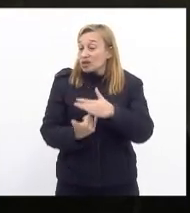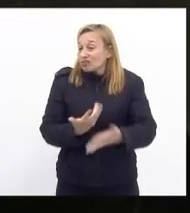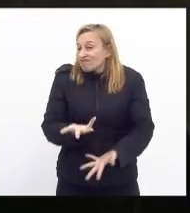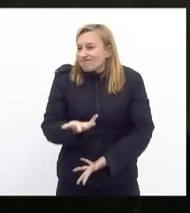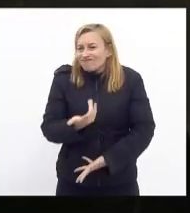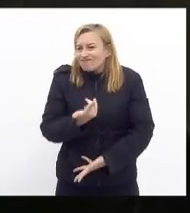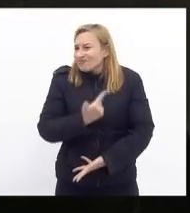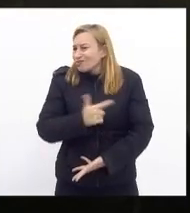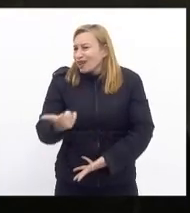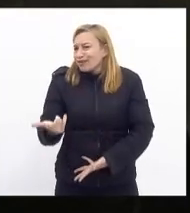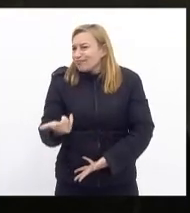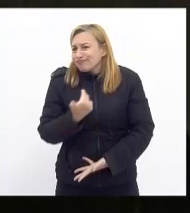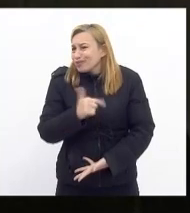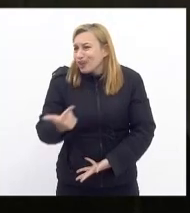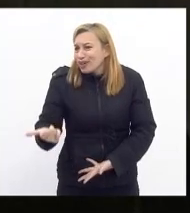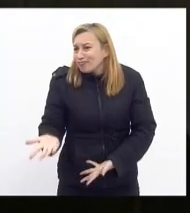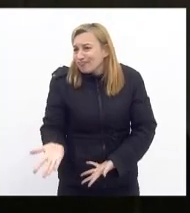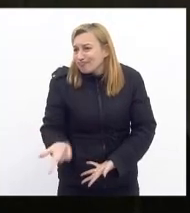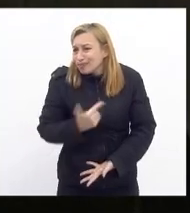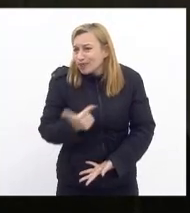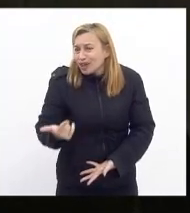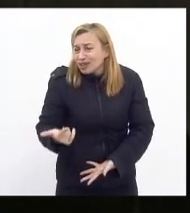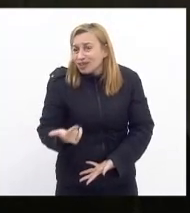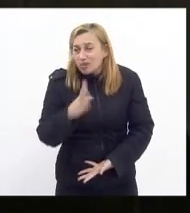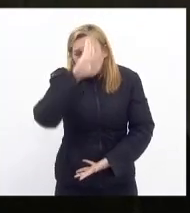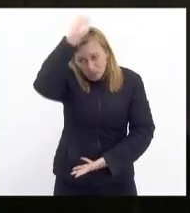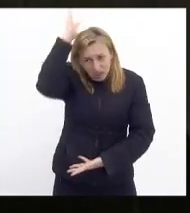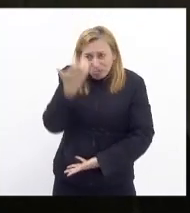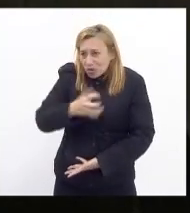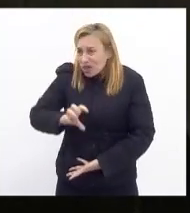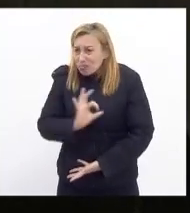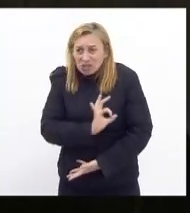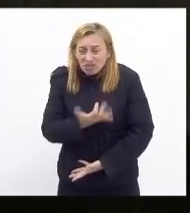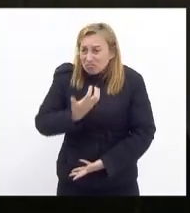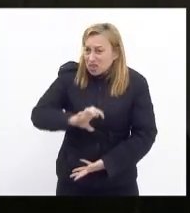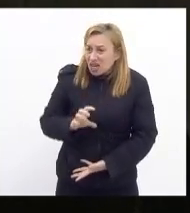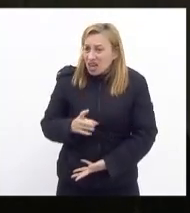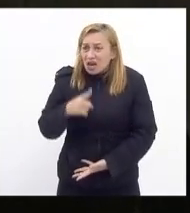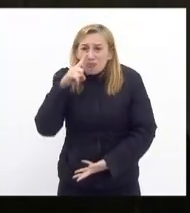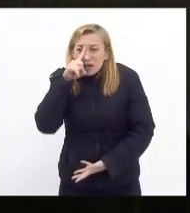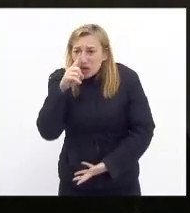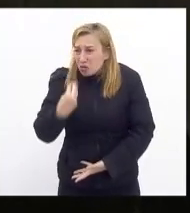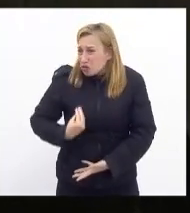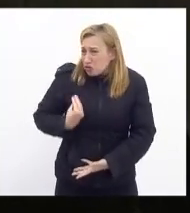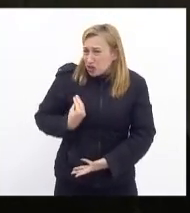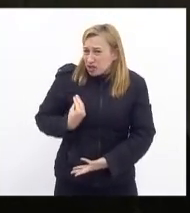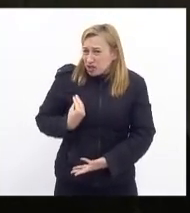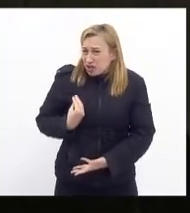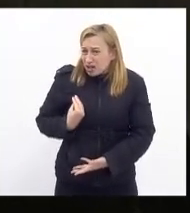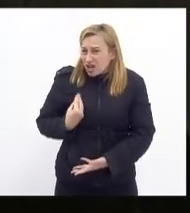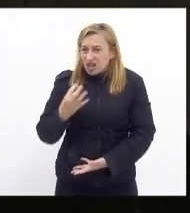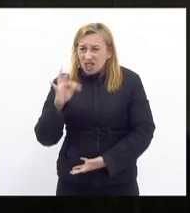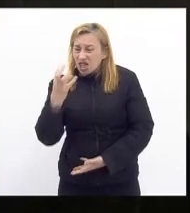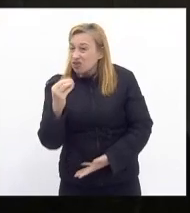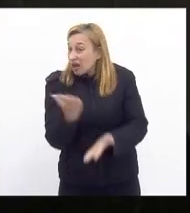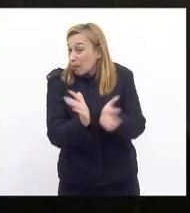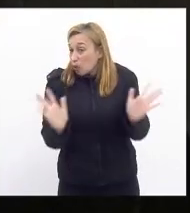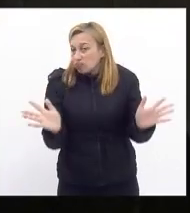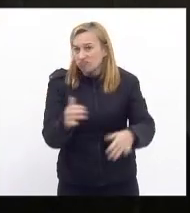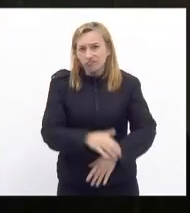vai ter não vai ter bombeiro não vai querer o policial não vai querer arriscar a vida ah porque teu triênio acabou